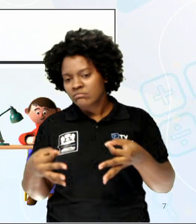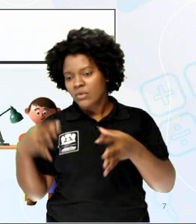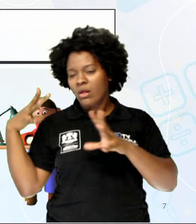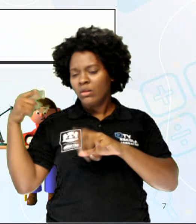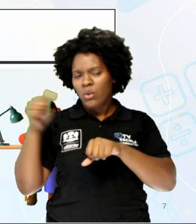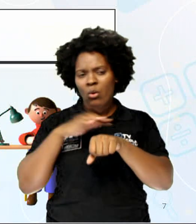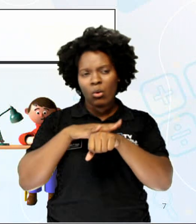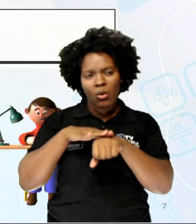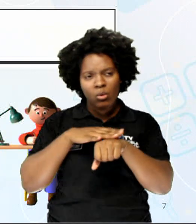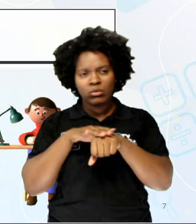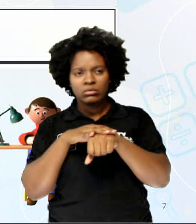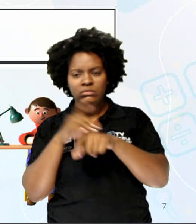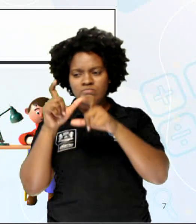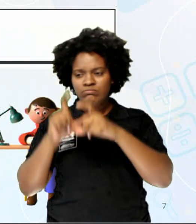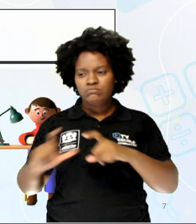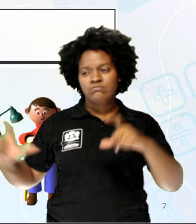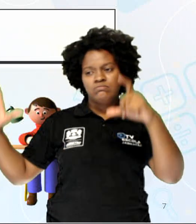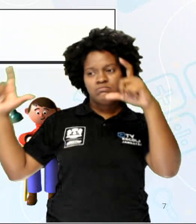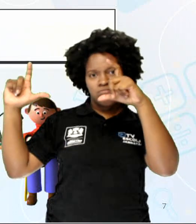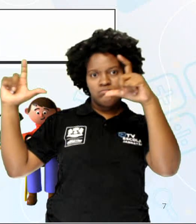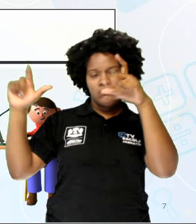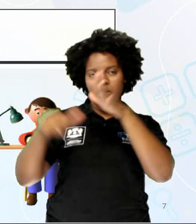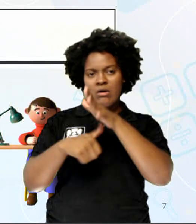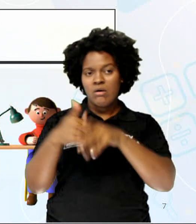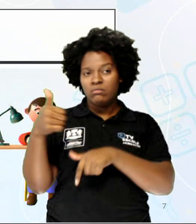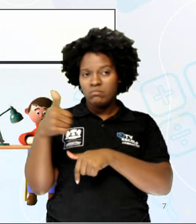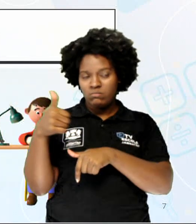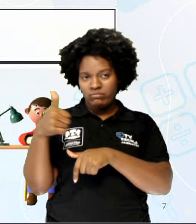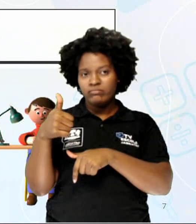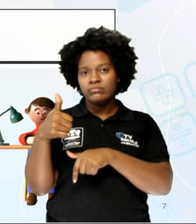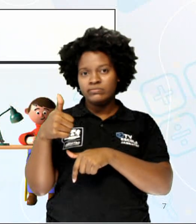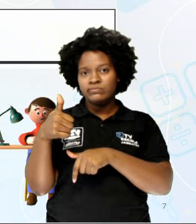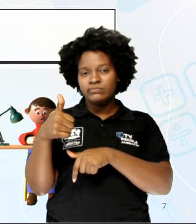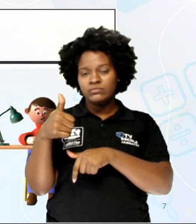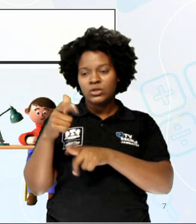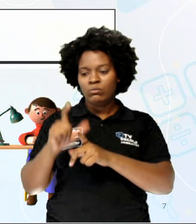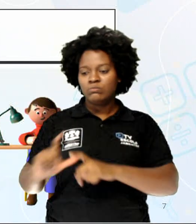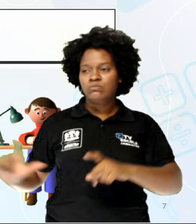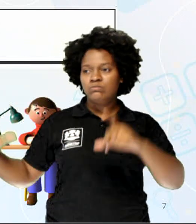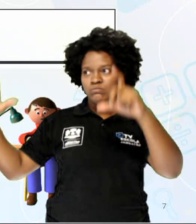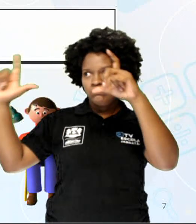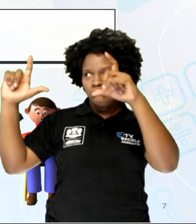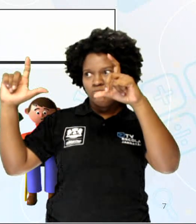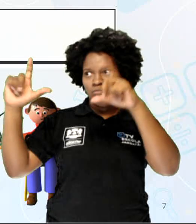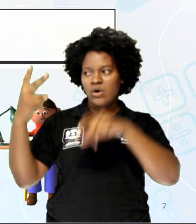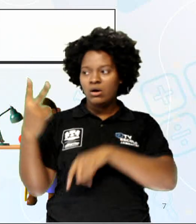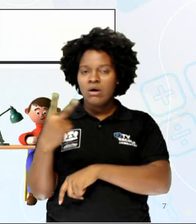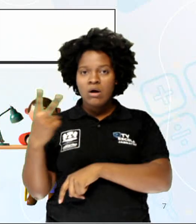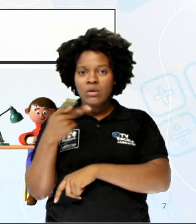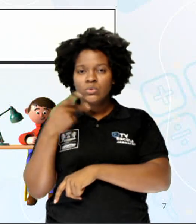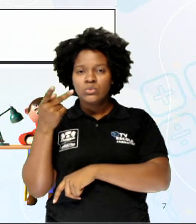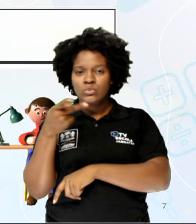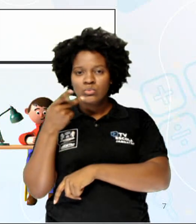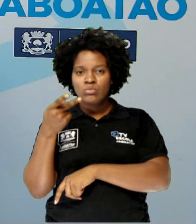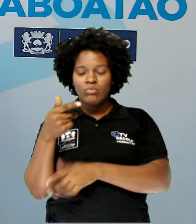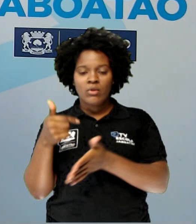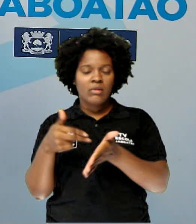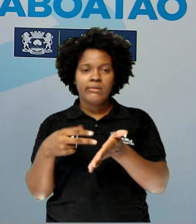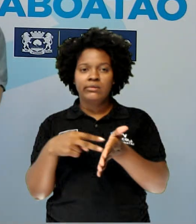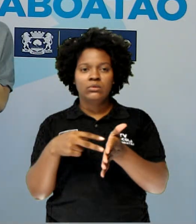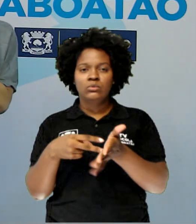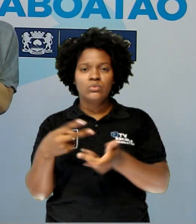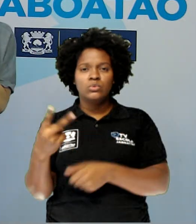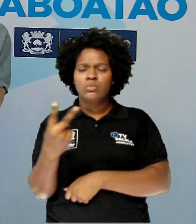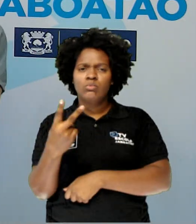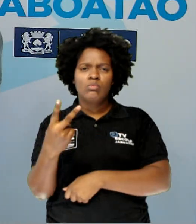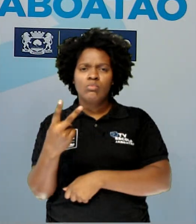é feita através desse balão, número um. Nós vamos ter o balão de fala duplo, que é o número dois. Nesse